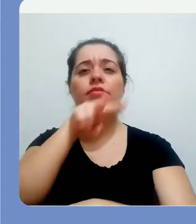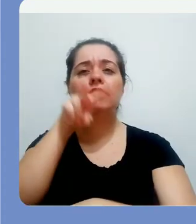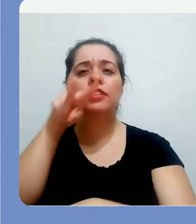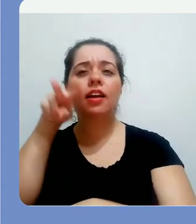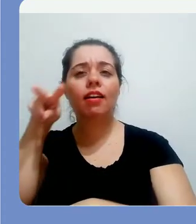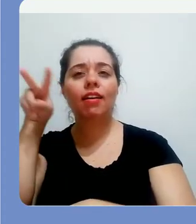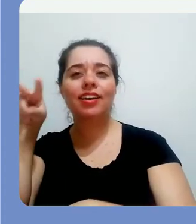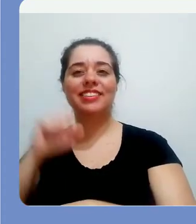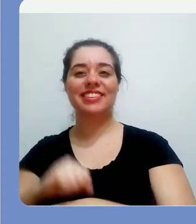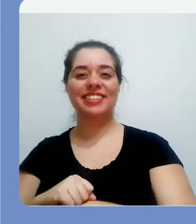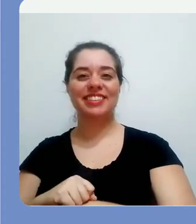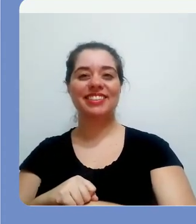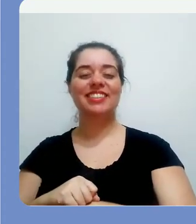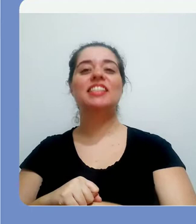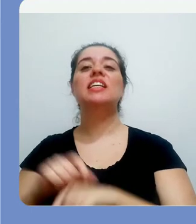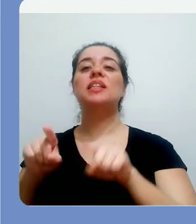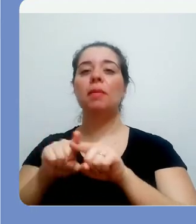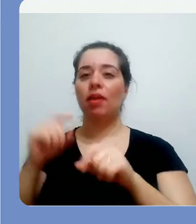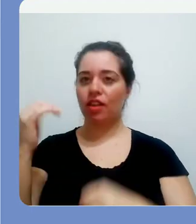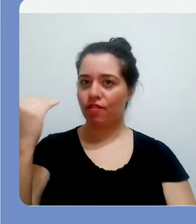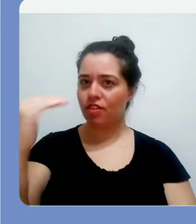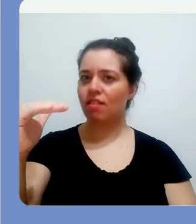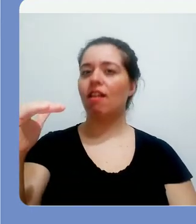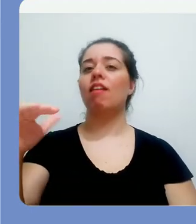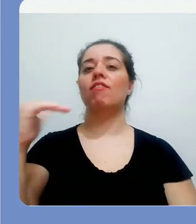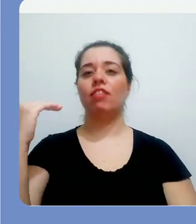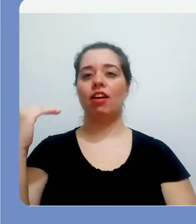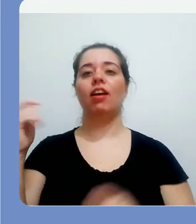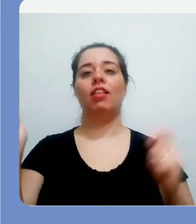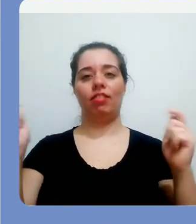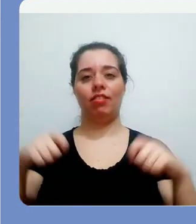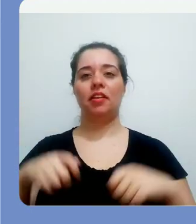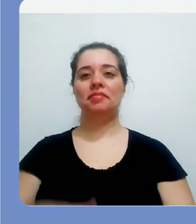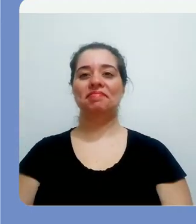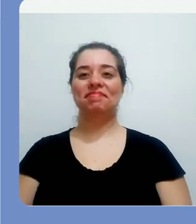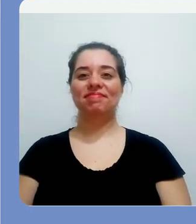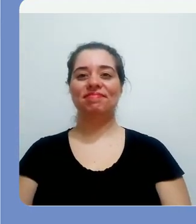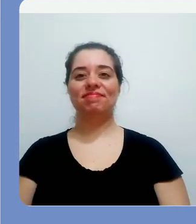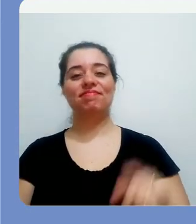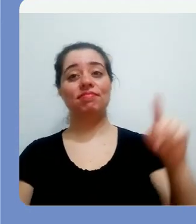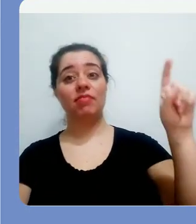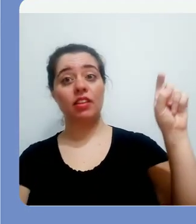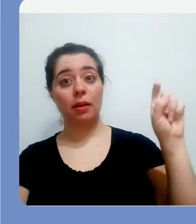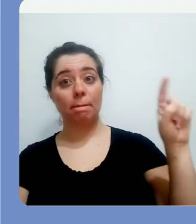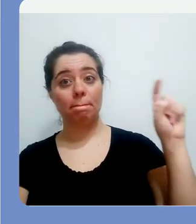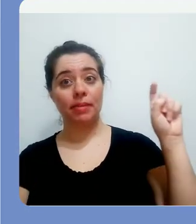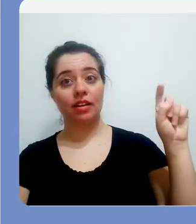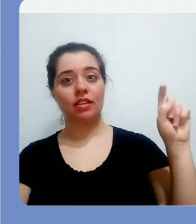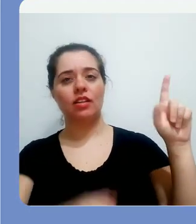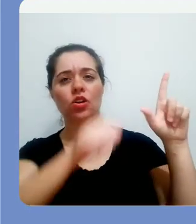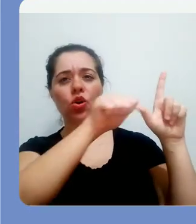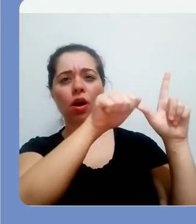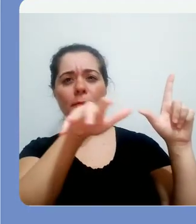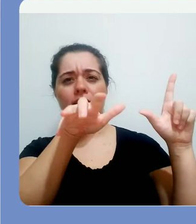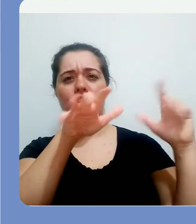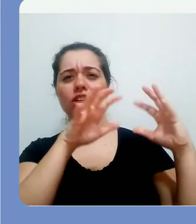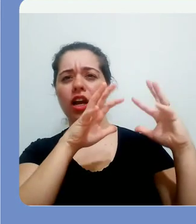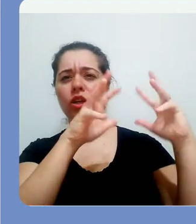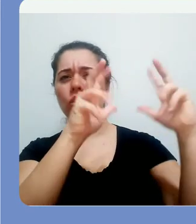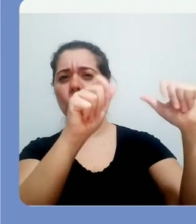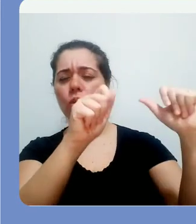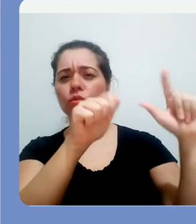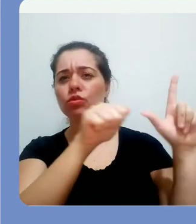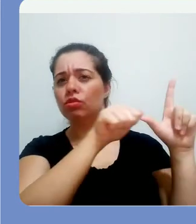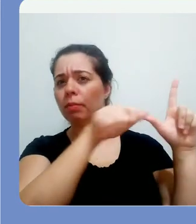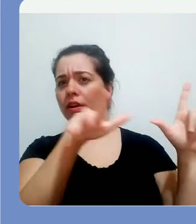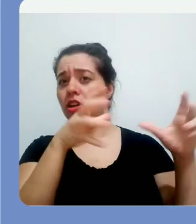visualizar os arquivos, fazer novos envios e assim por diante. A opção de compartilhar com todos e